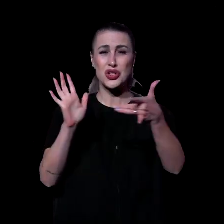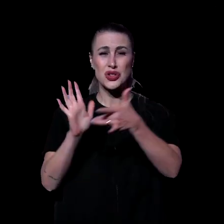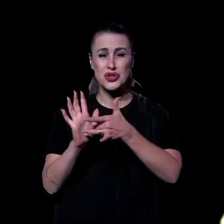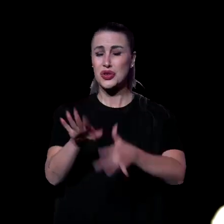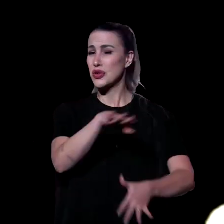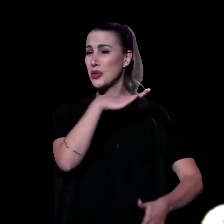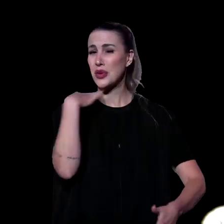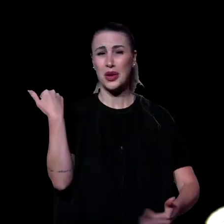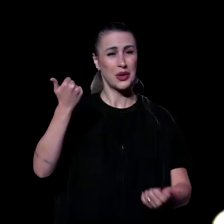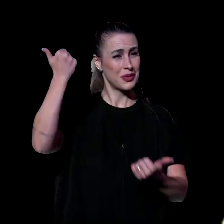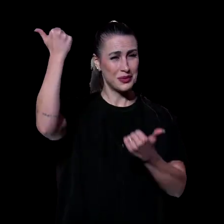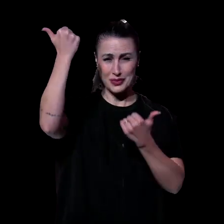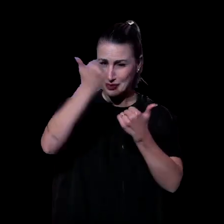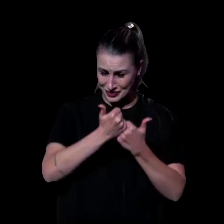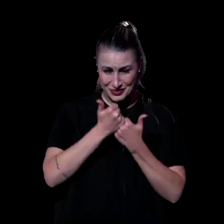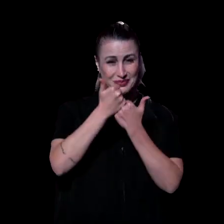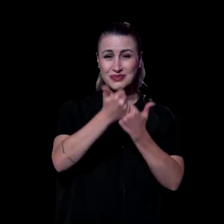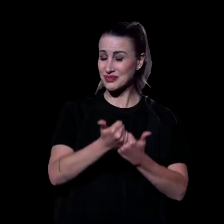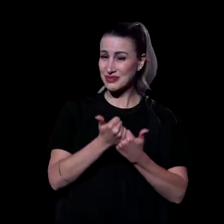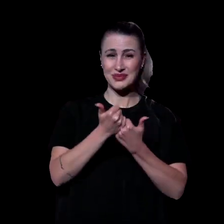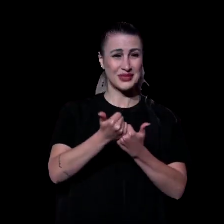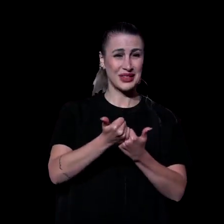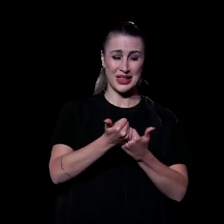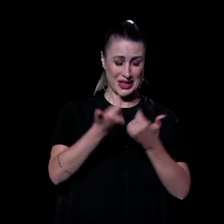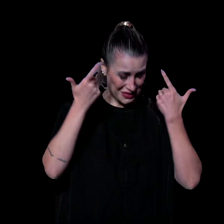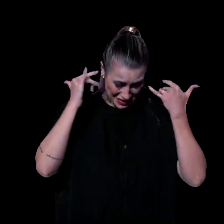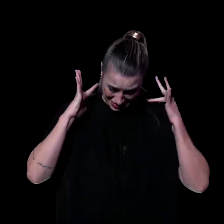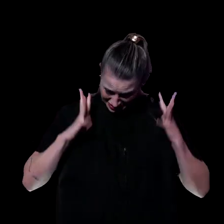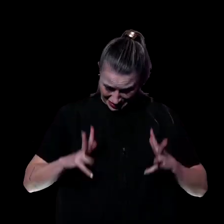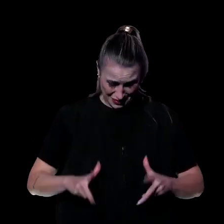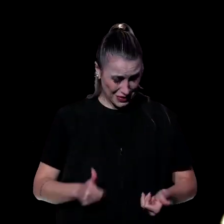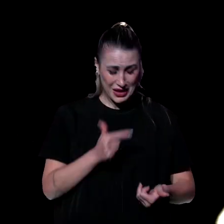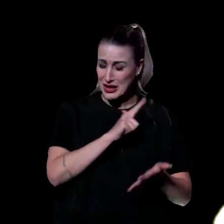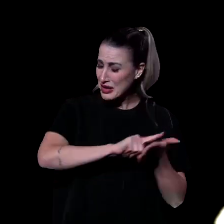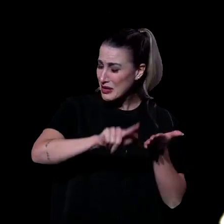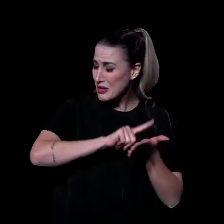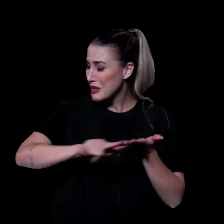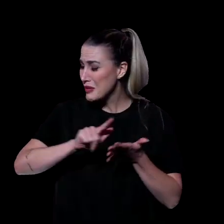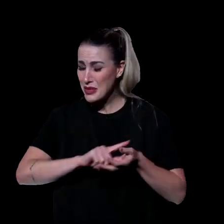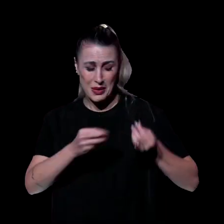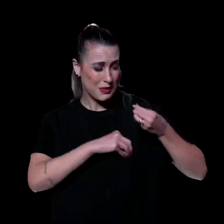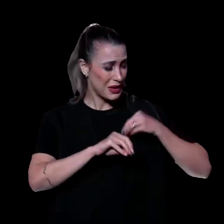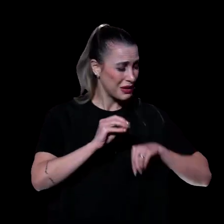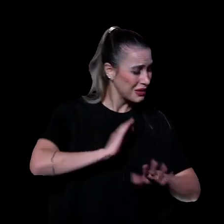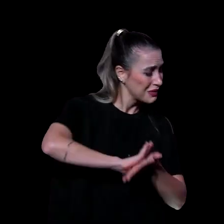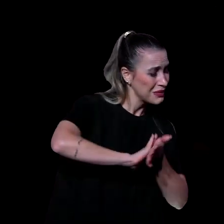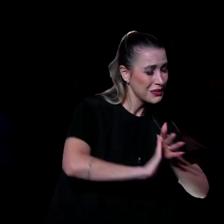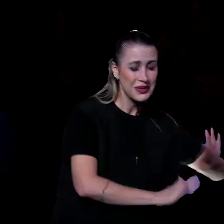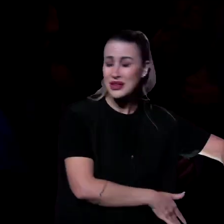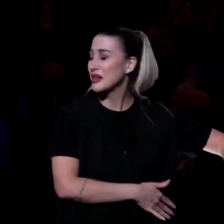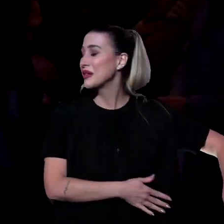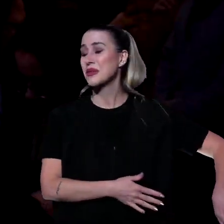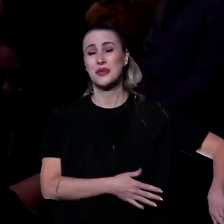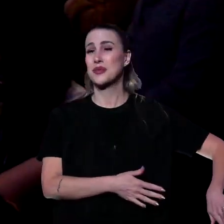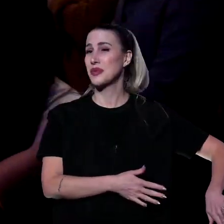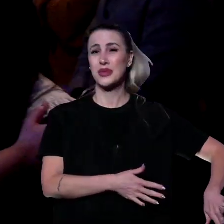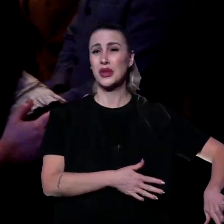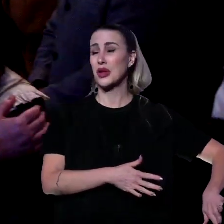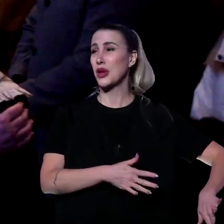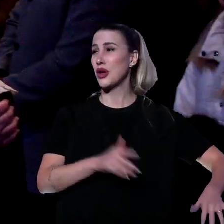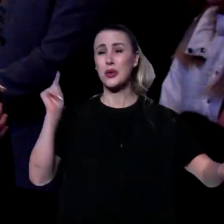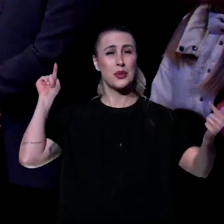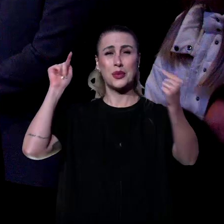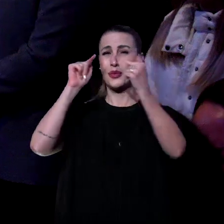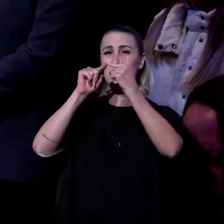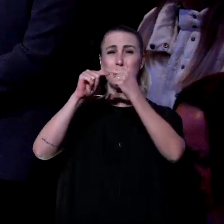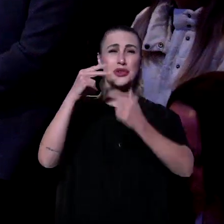salvação, te limpar dos seus pecados, te dar uma nova história. Você tem buscado preencher a sua vida, o sentido da tua existência com coisas que